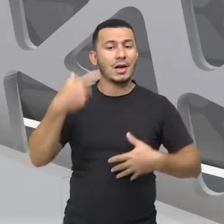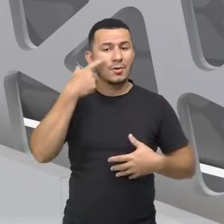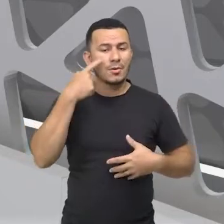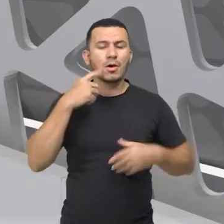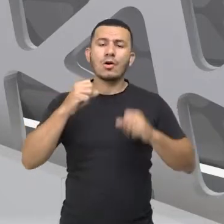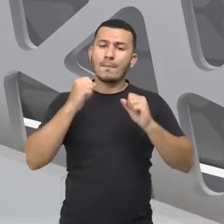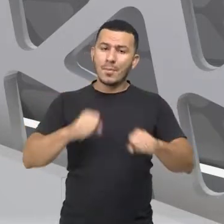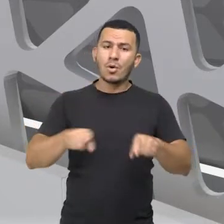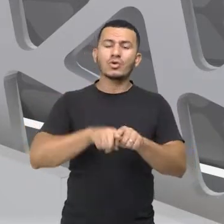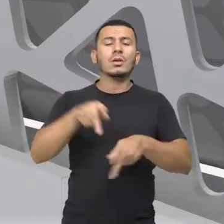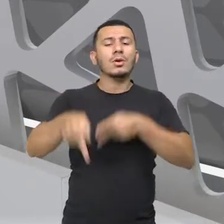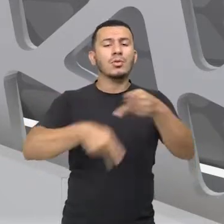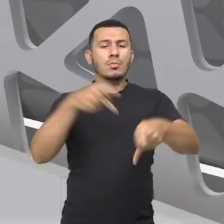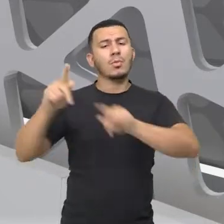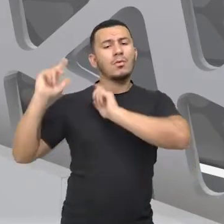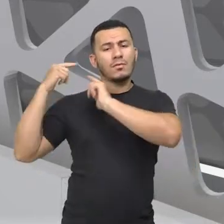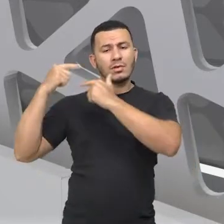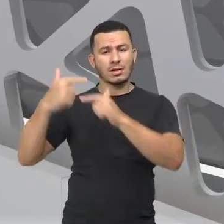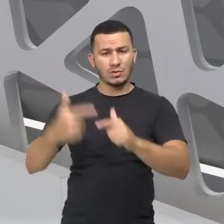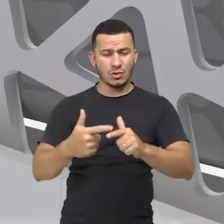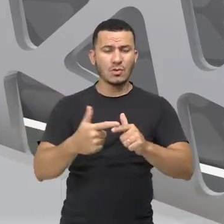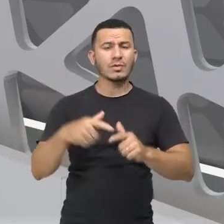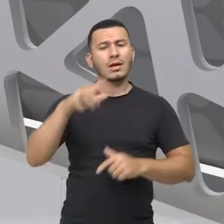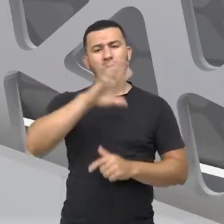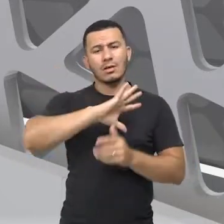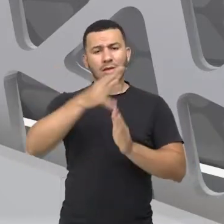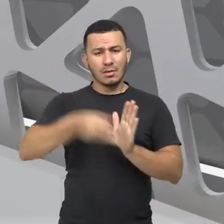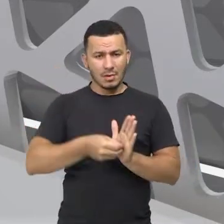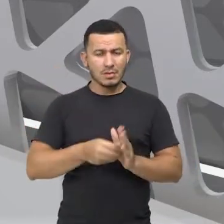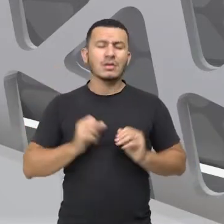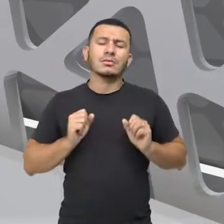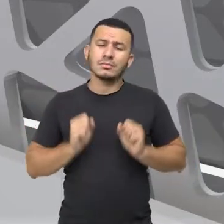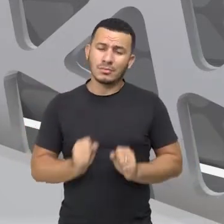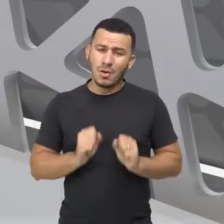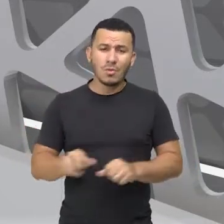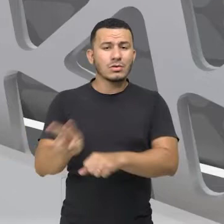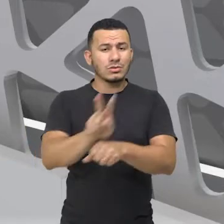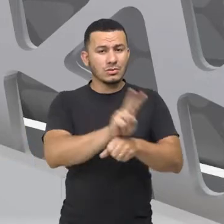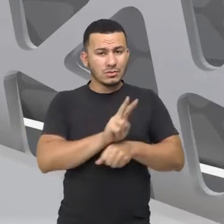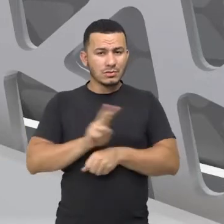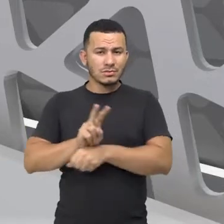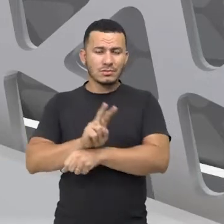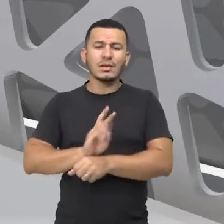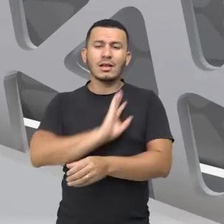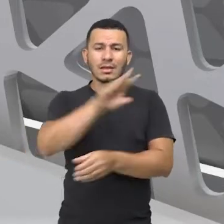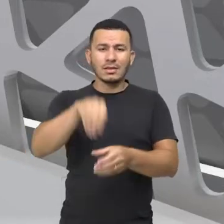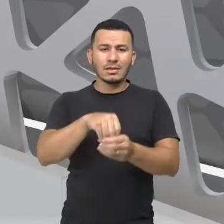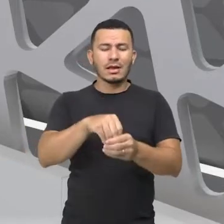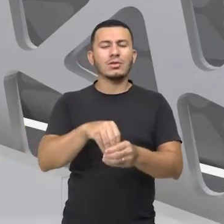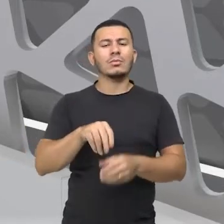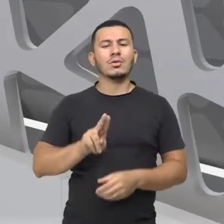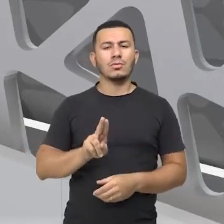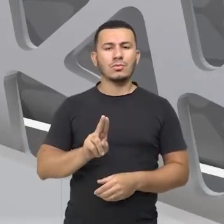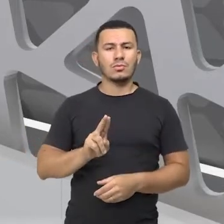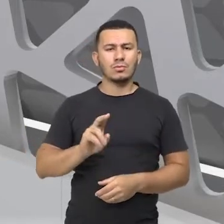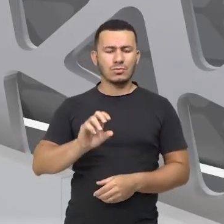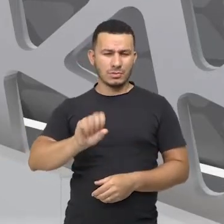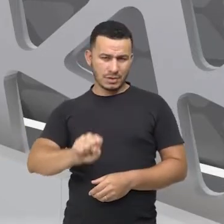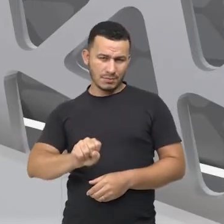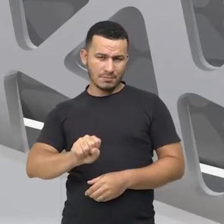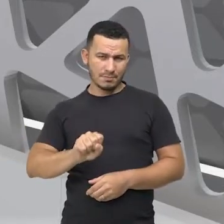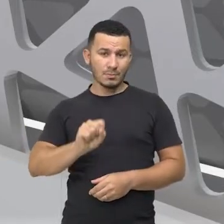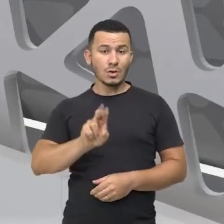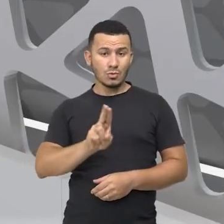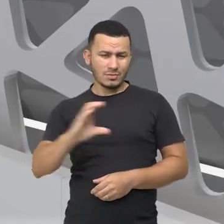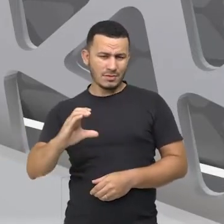ser também os povos tradicionais da Amazônia podem também ser protegidos dentro de uma UC, certo? E